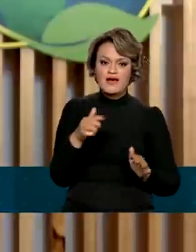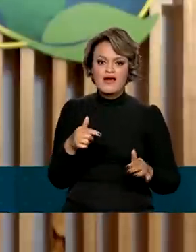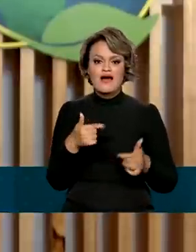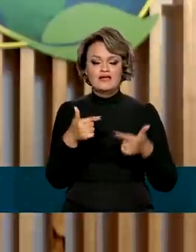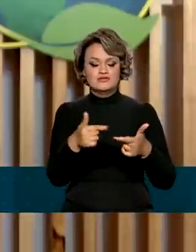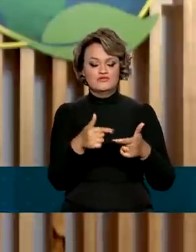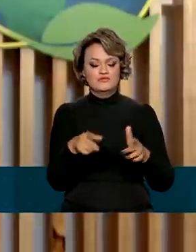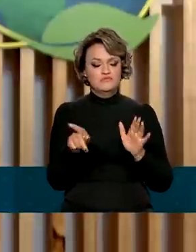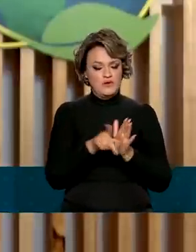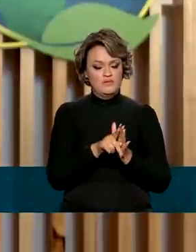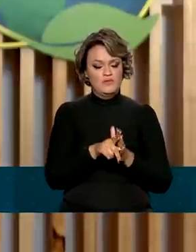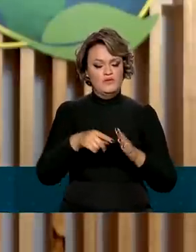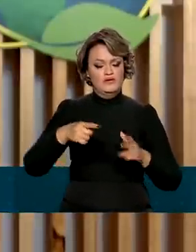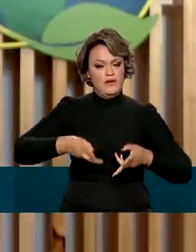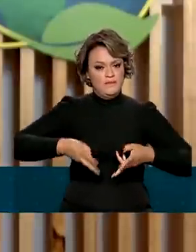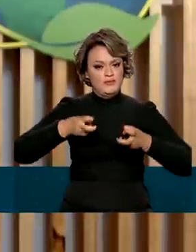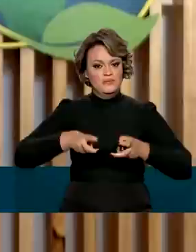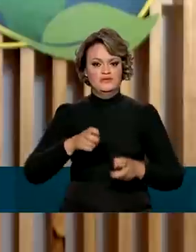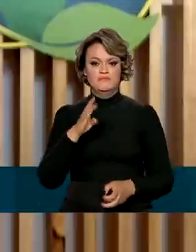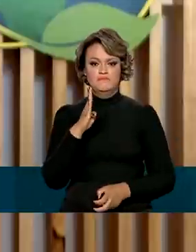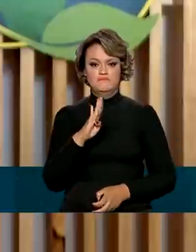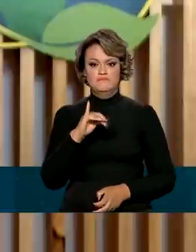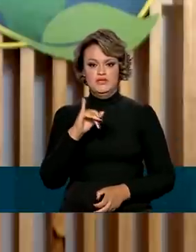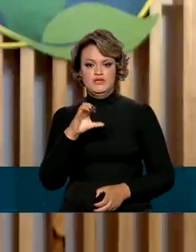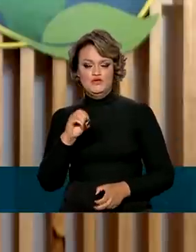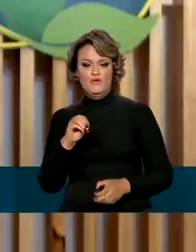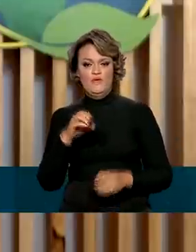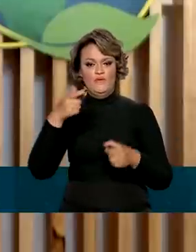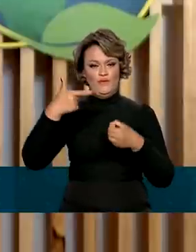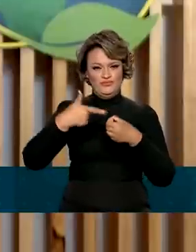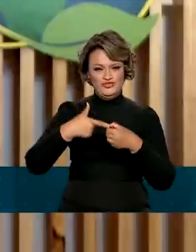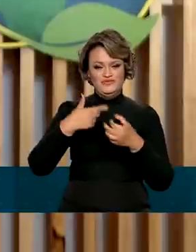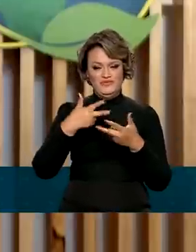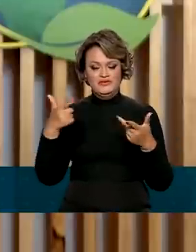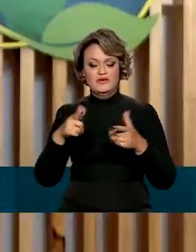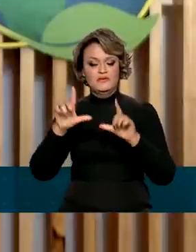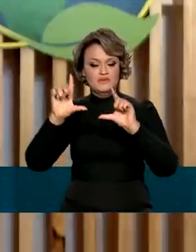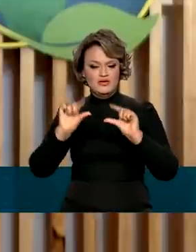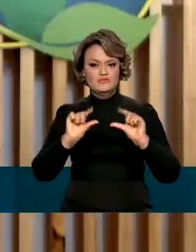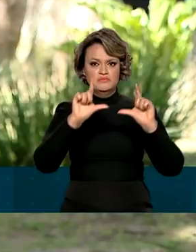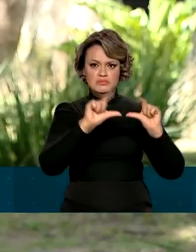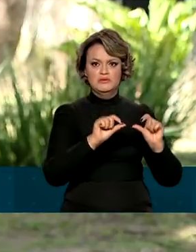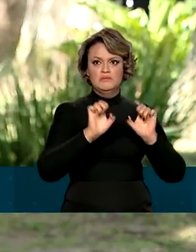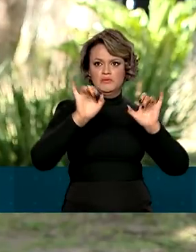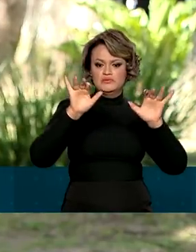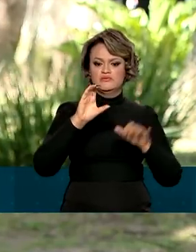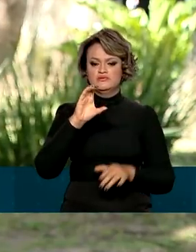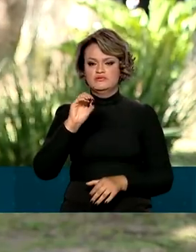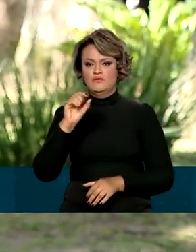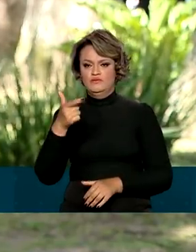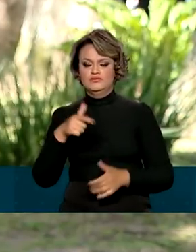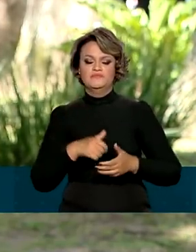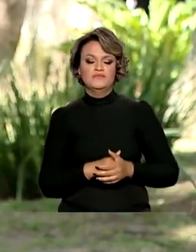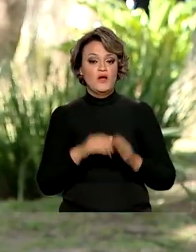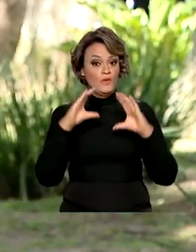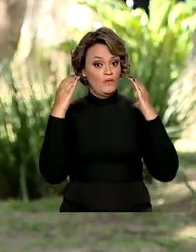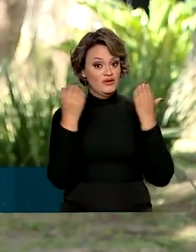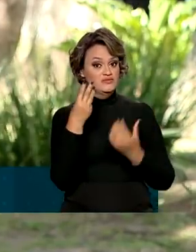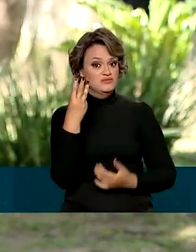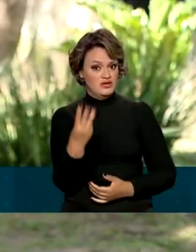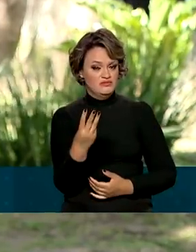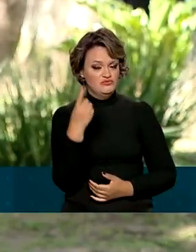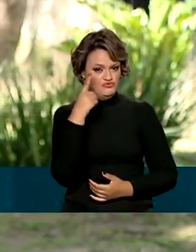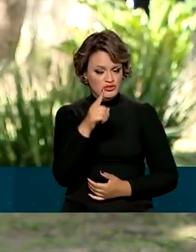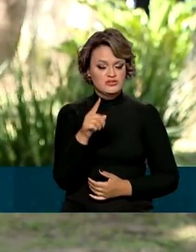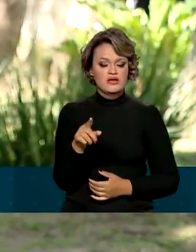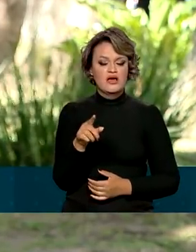ações da Petrobras em relação aos biocombustíveis avançados, que tendem a reduzir a pegada de carbono também. Nos três dias de Congresso, o gabinete